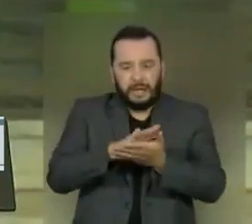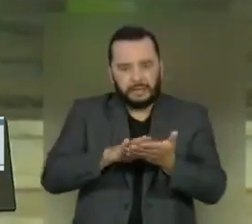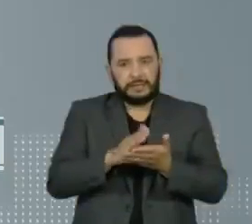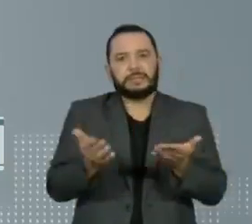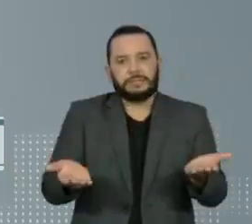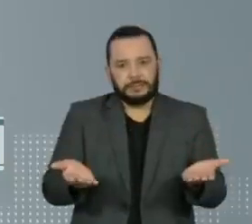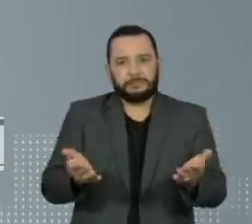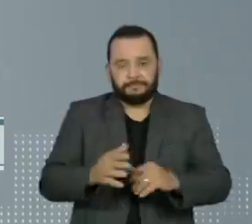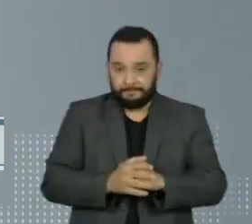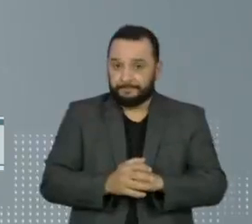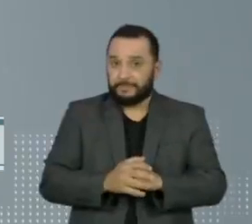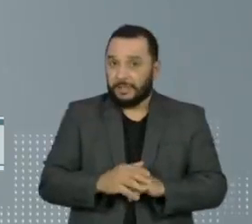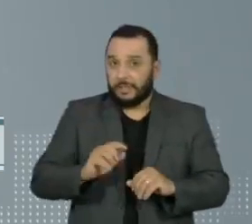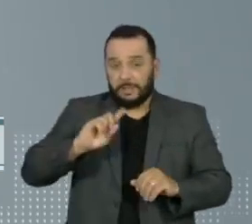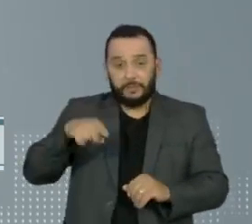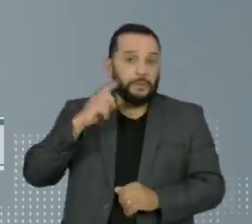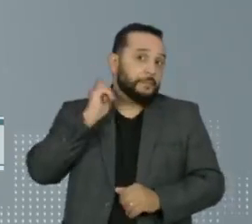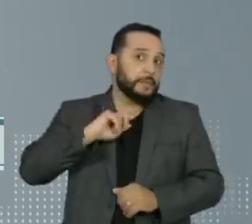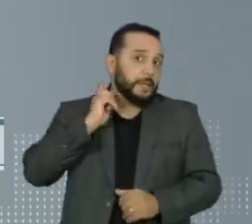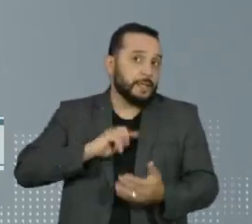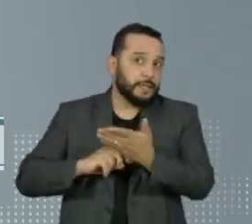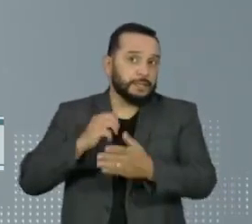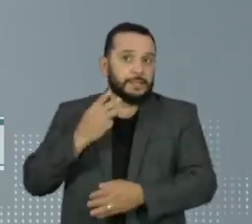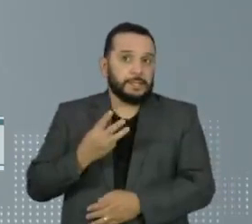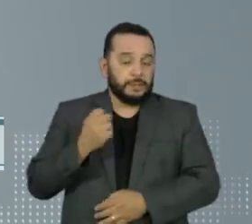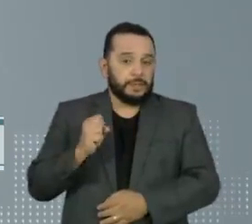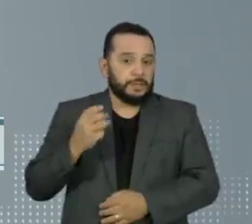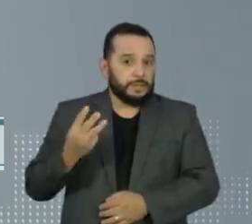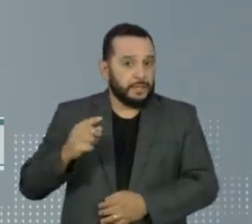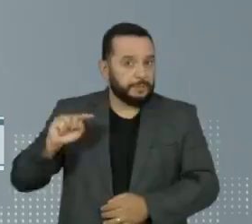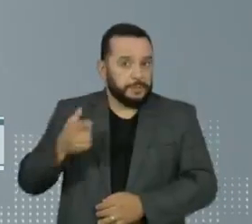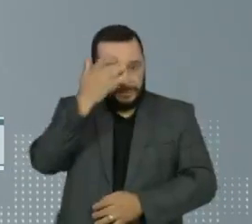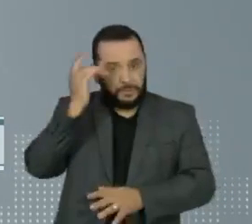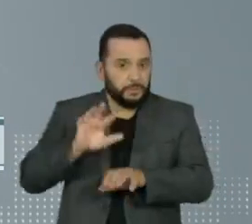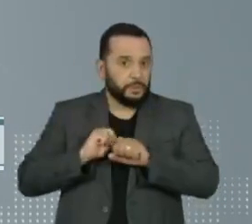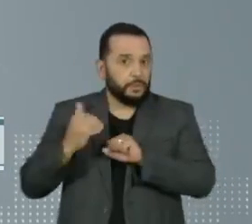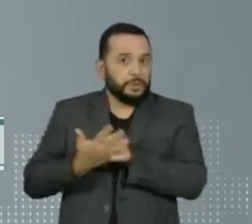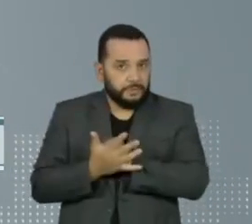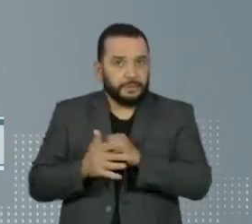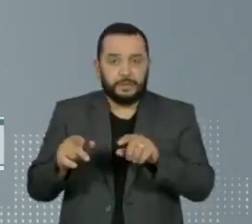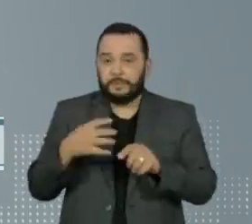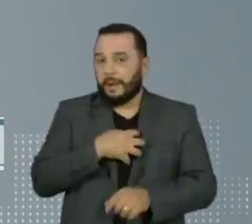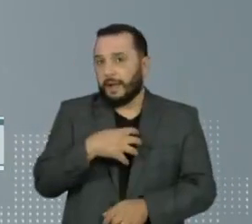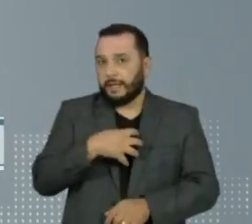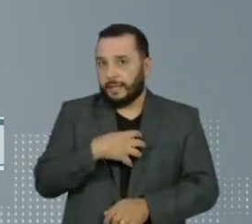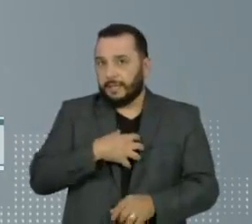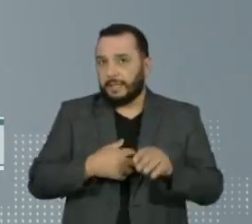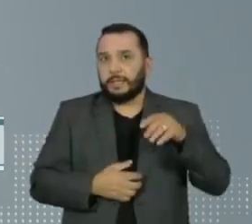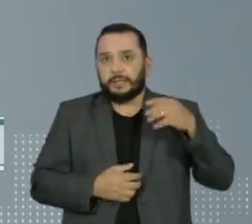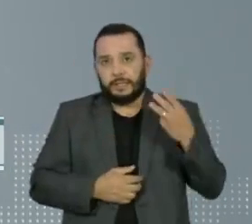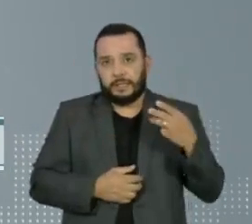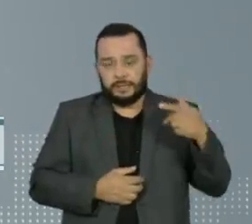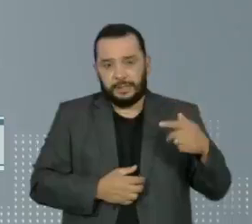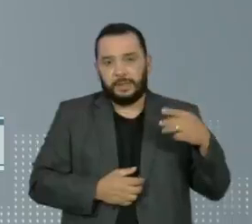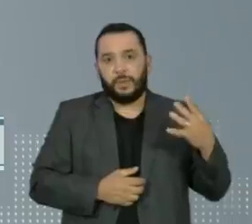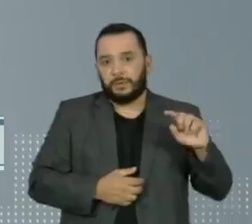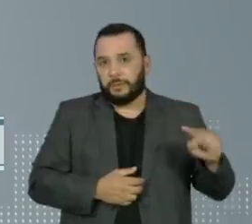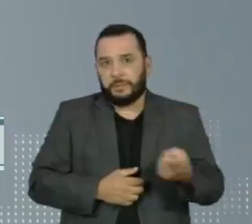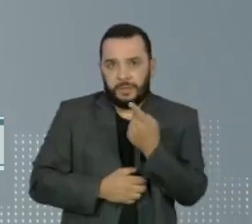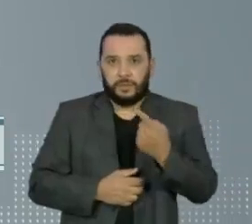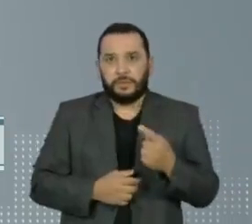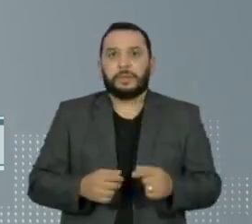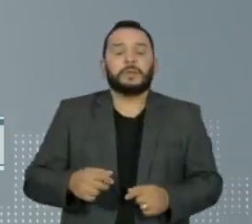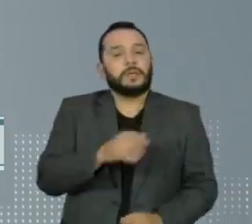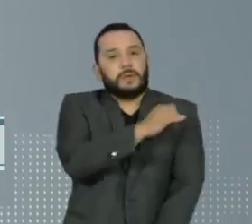e uso de máscaras. A seguir vem Minas Gerais, com 383 mil registros, Bahia, com 374 mil